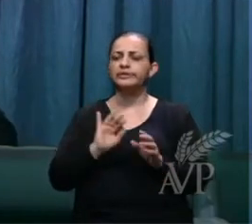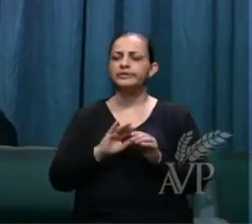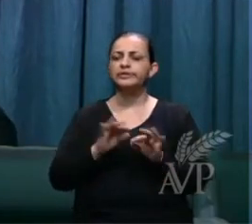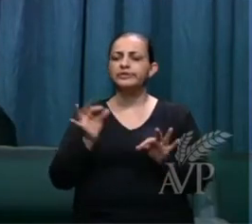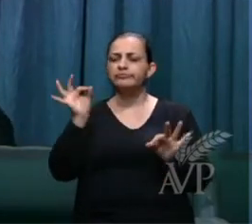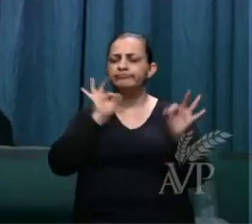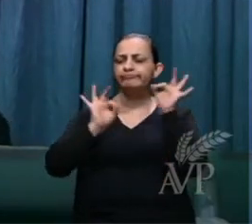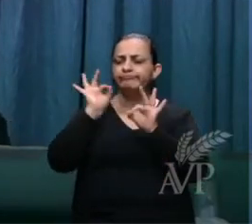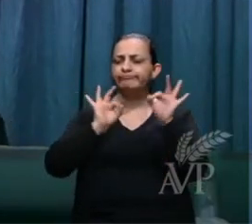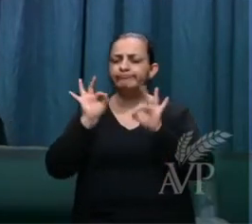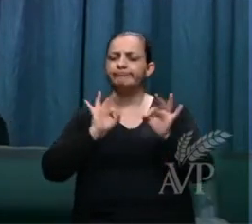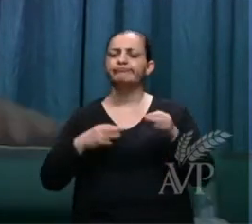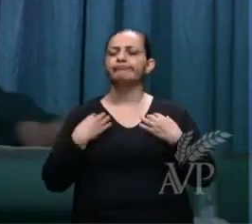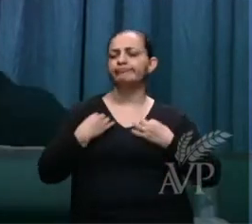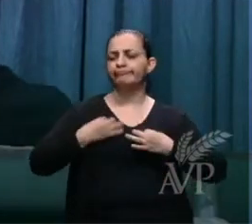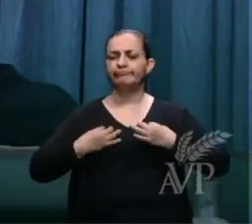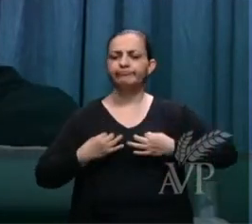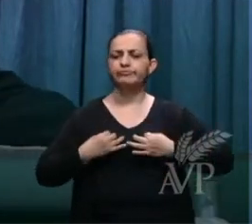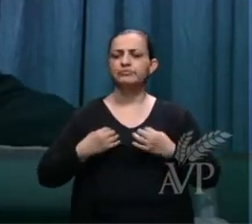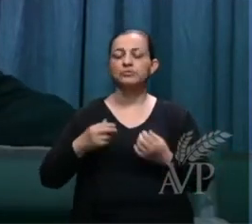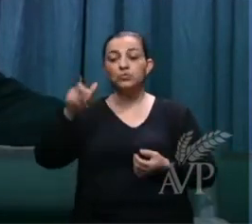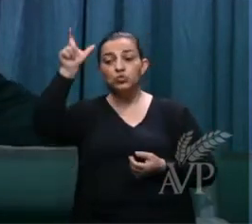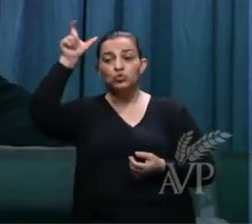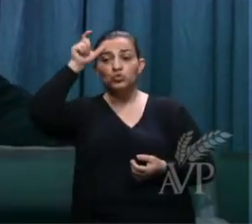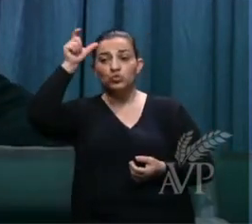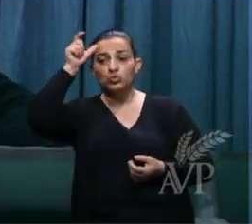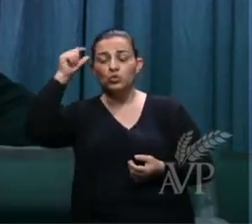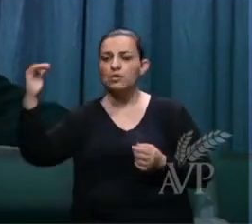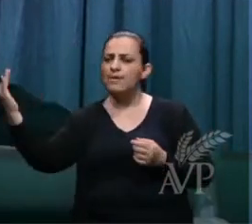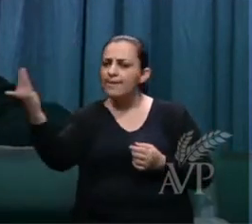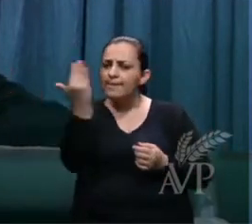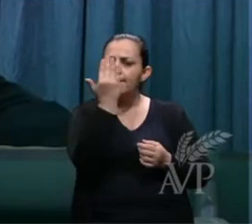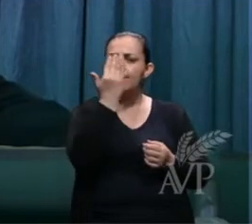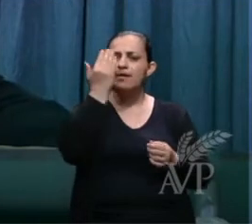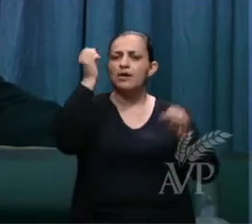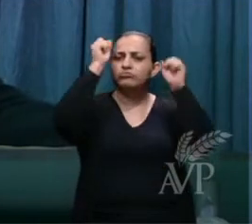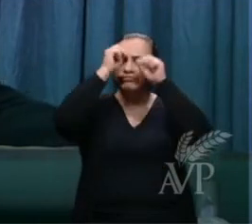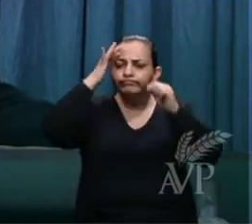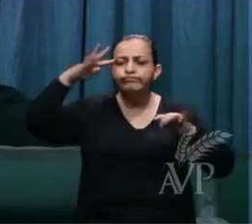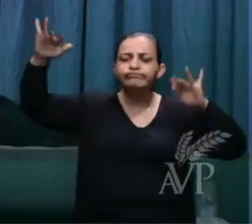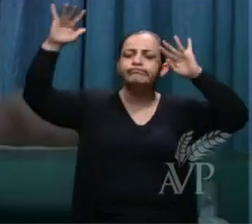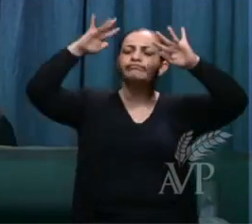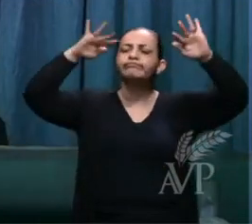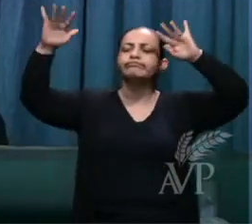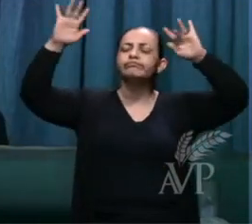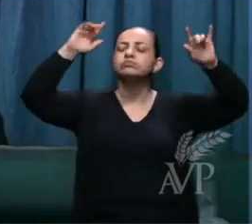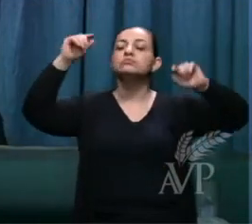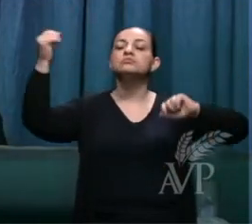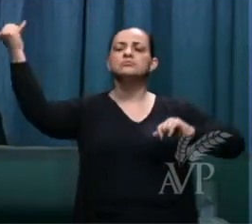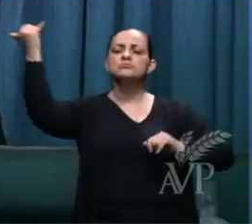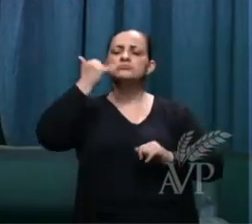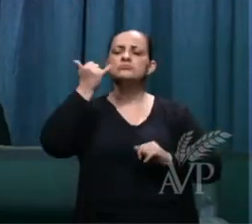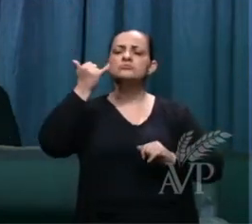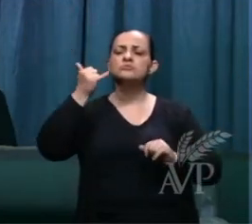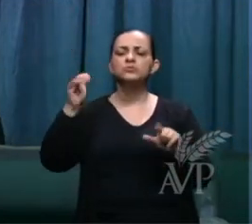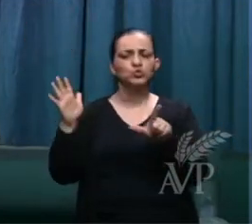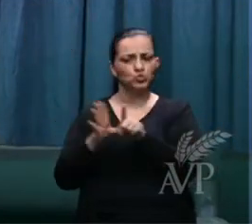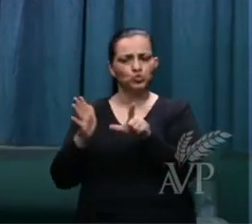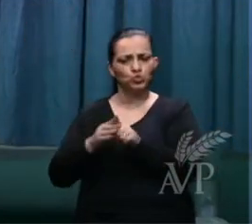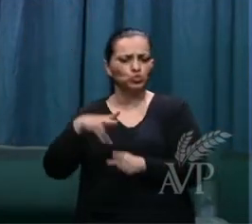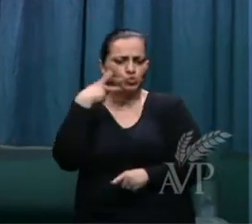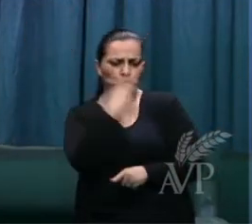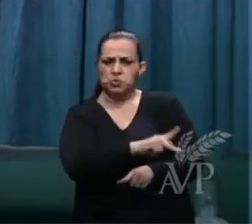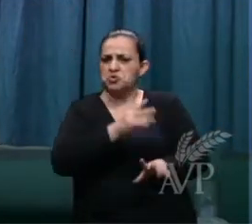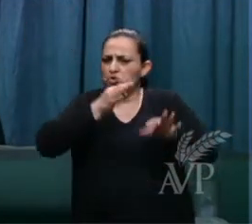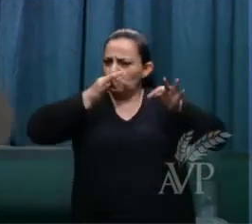e o diabo veio em uma visão a ele e disse Lutero você quer ser tão justo